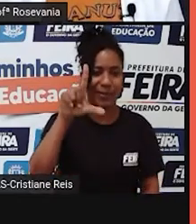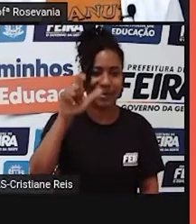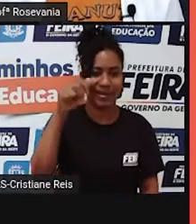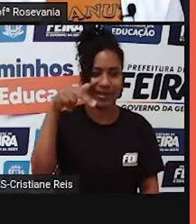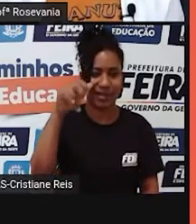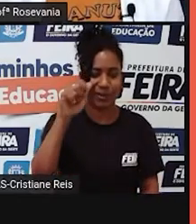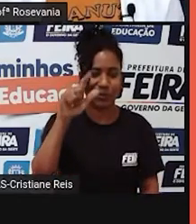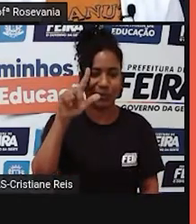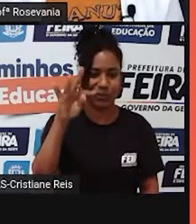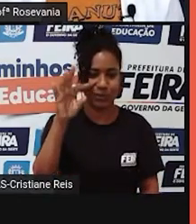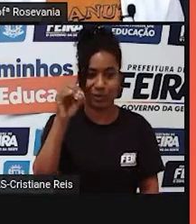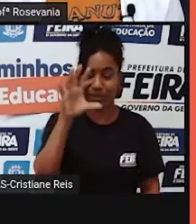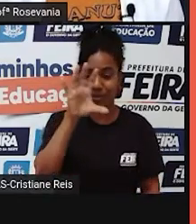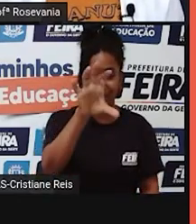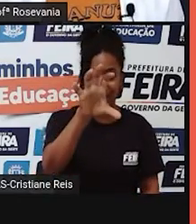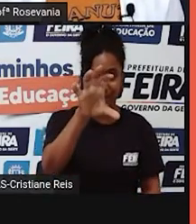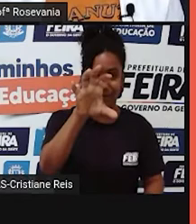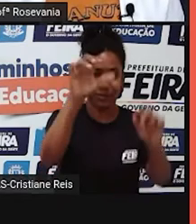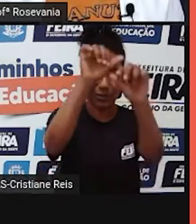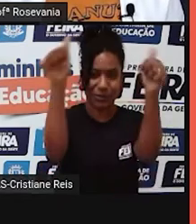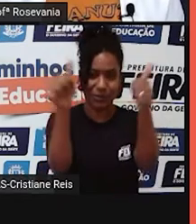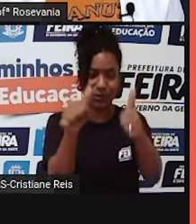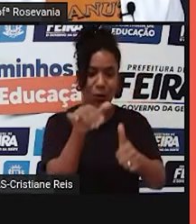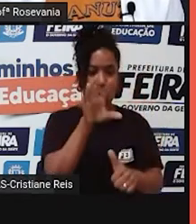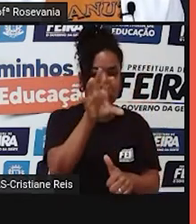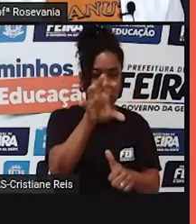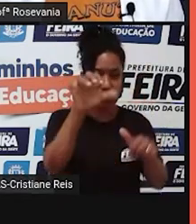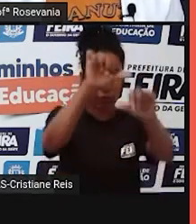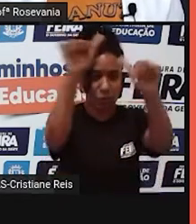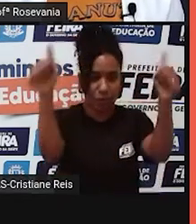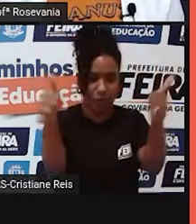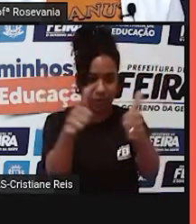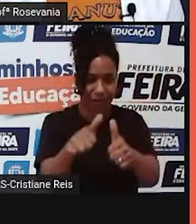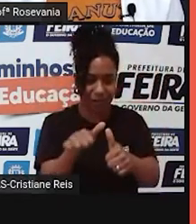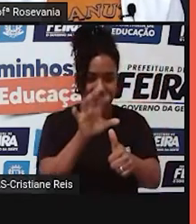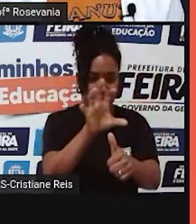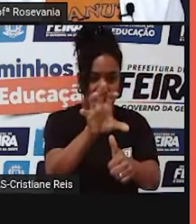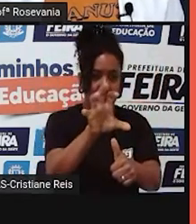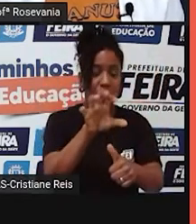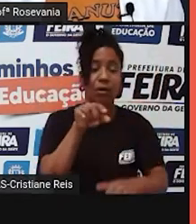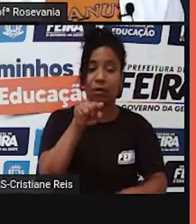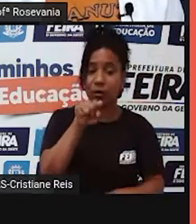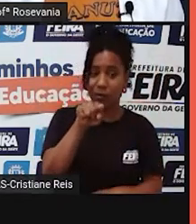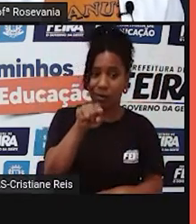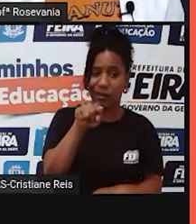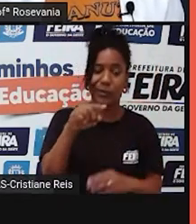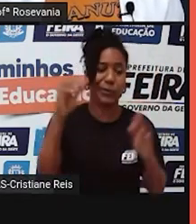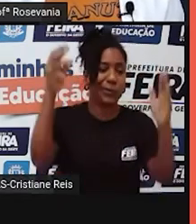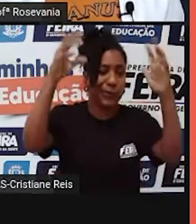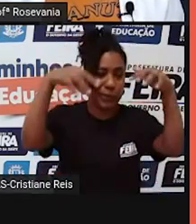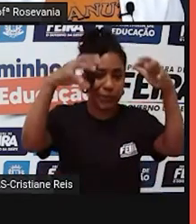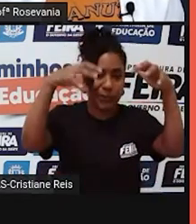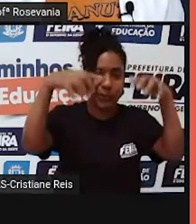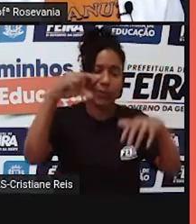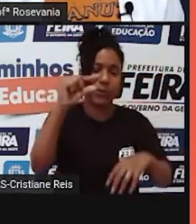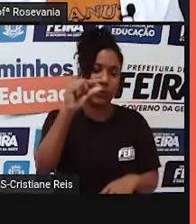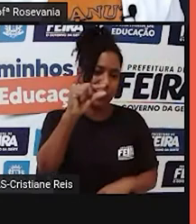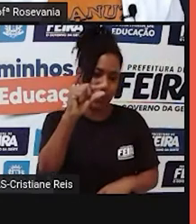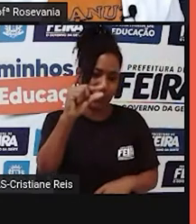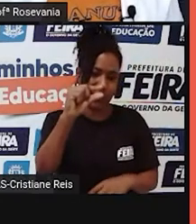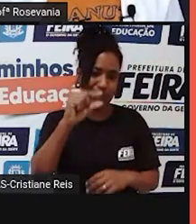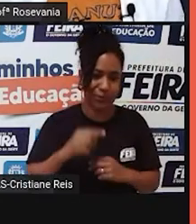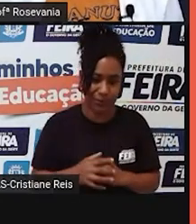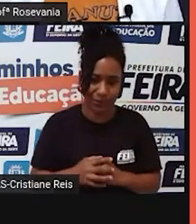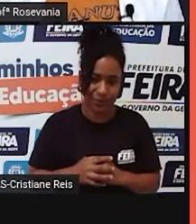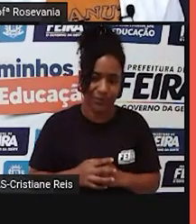com pouca umidade e tudo, e junta-se, de passagem, a questão também das atividades